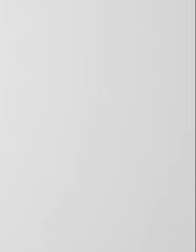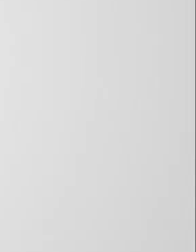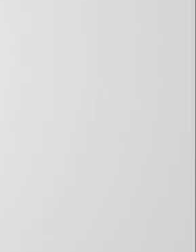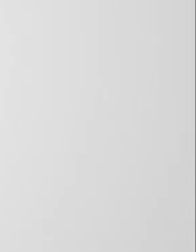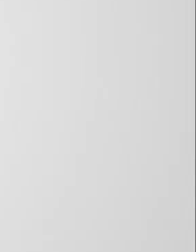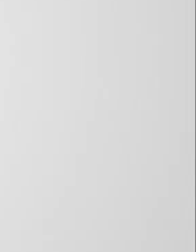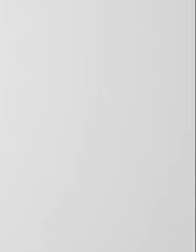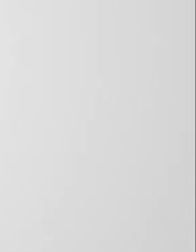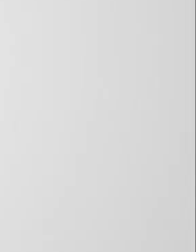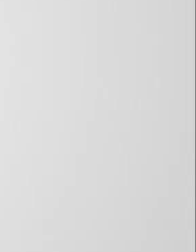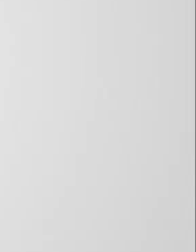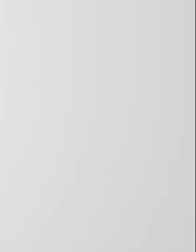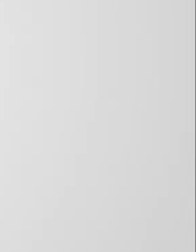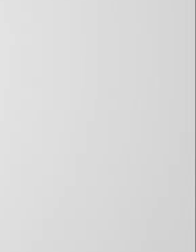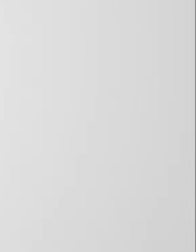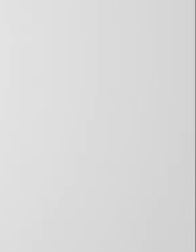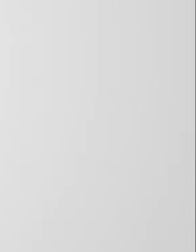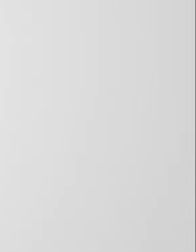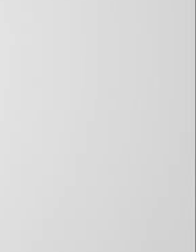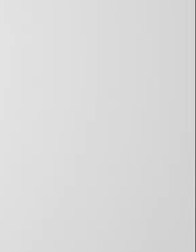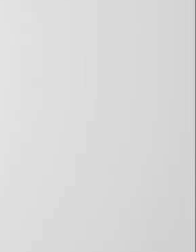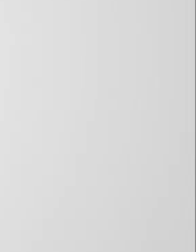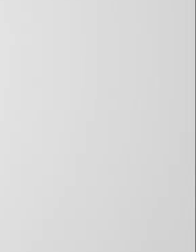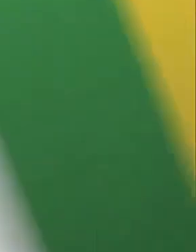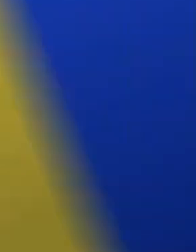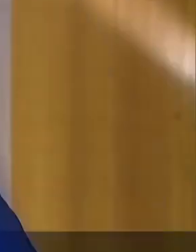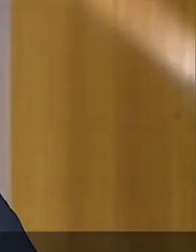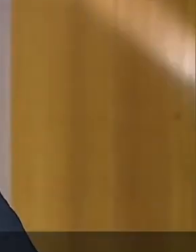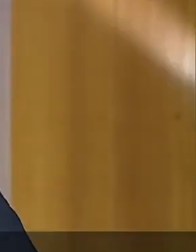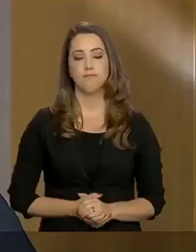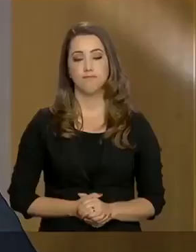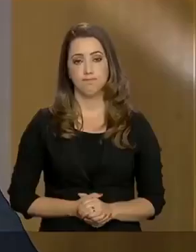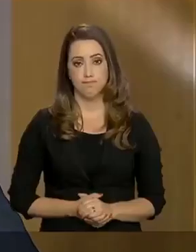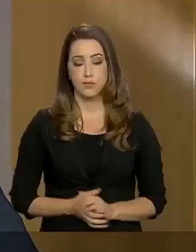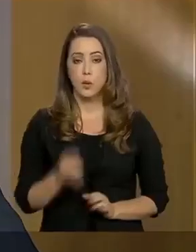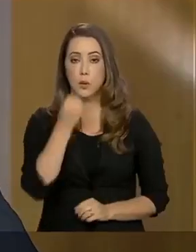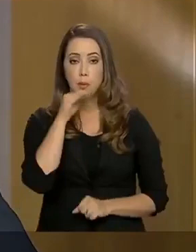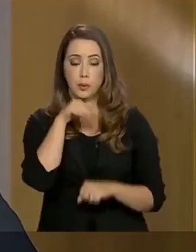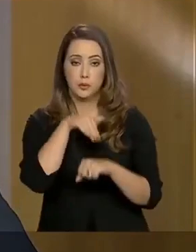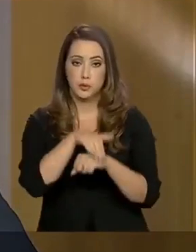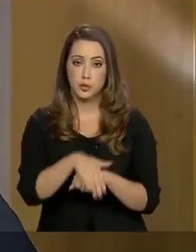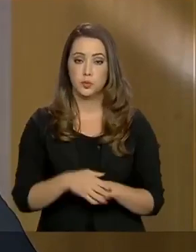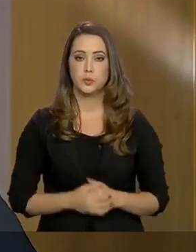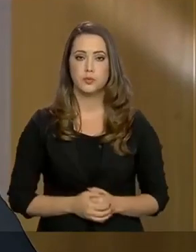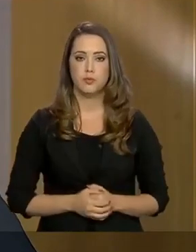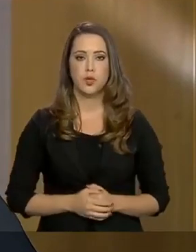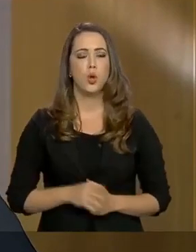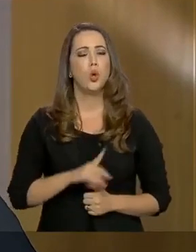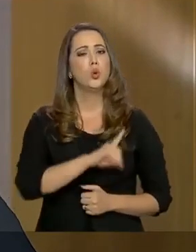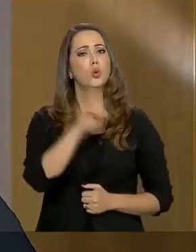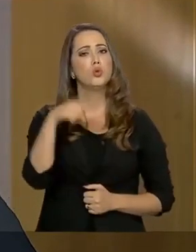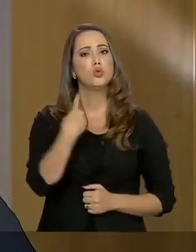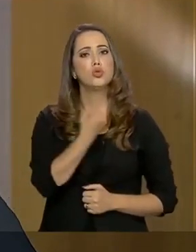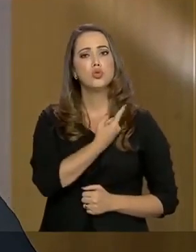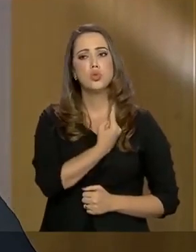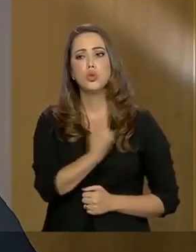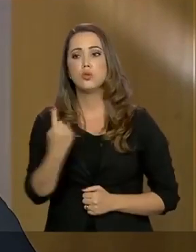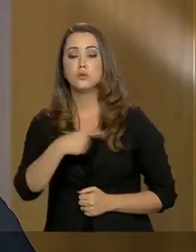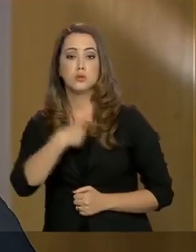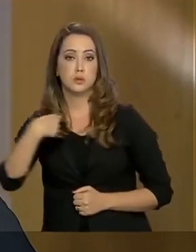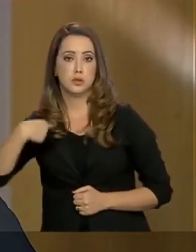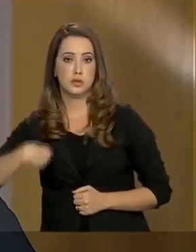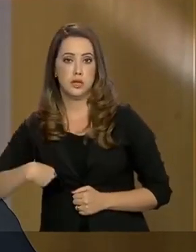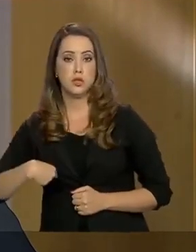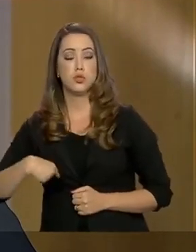O planejamento do presidente da República, Jair Bolsonaro. Boa noite. Desde quando resgatamos